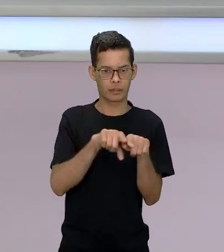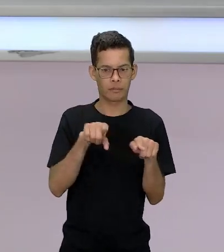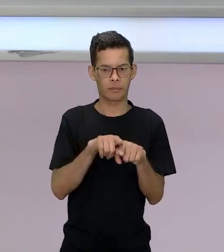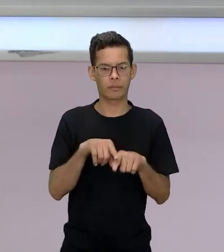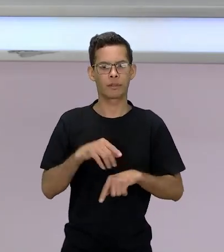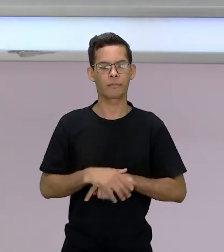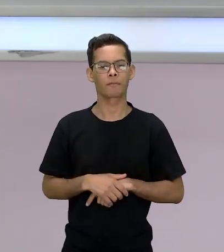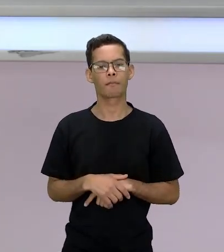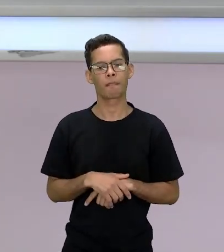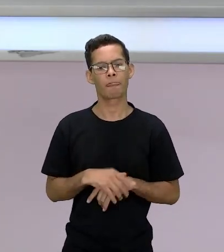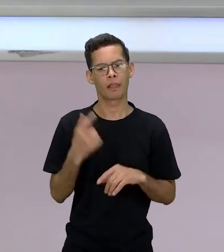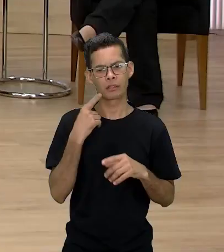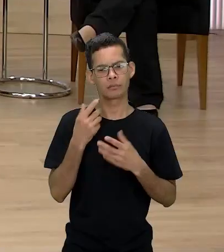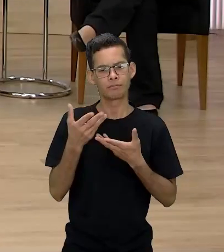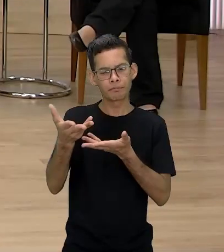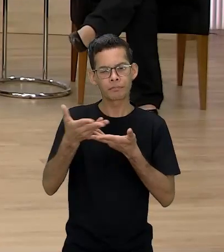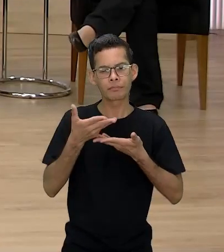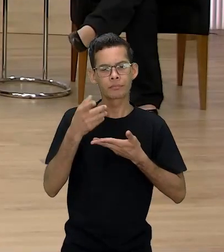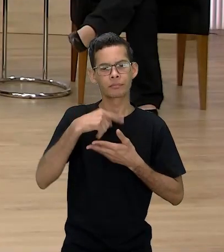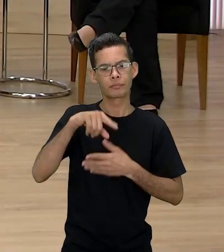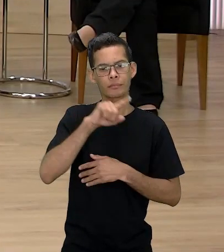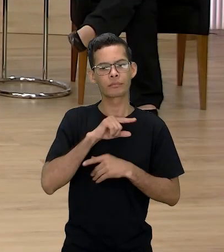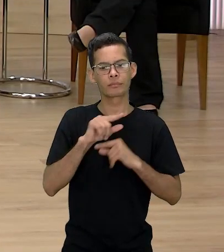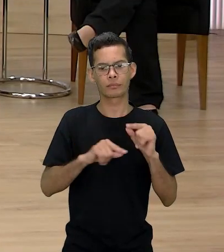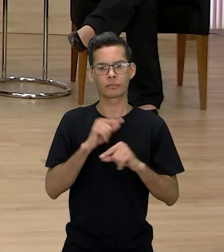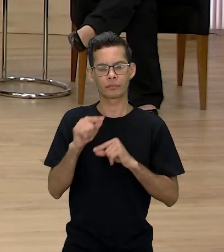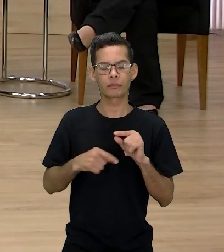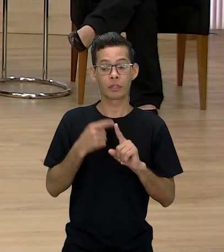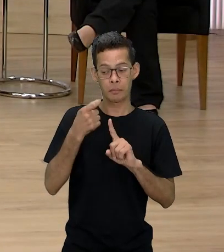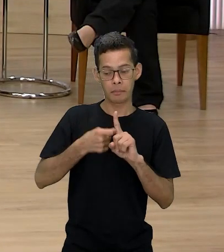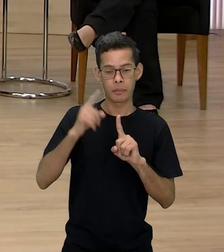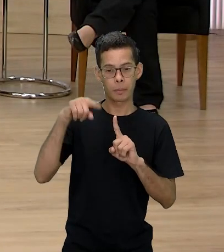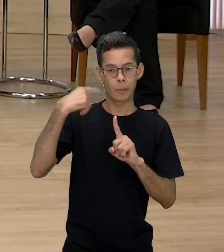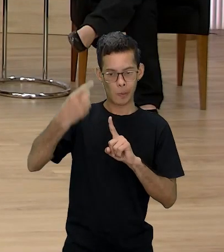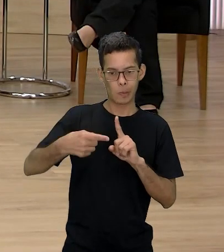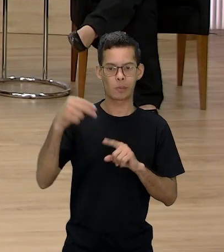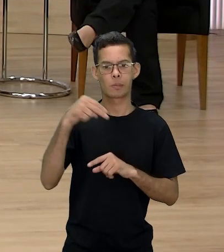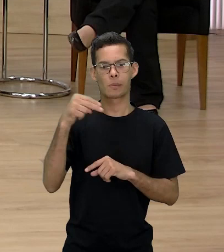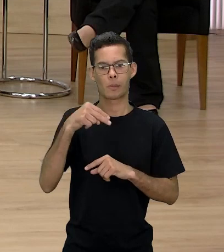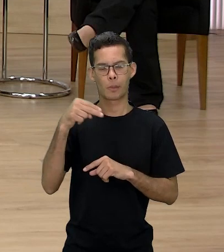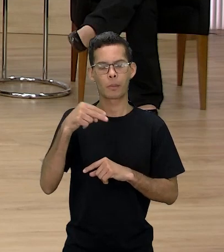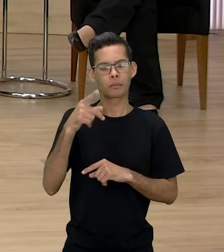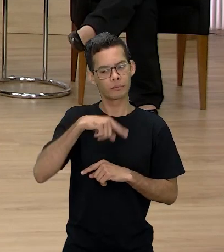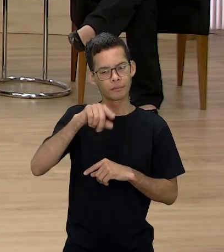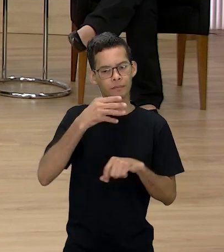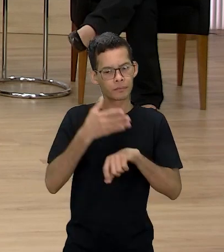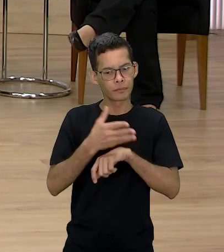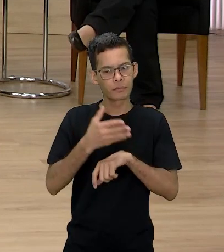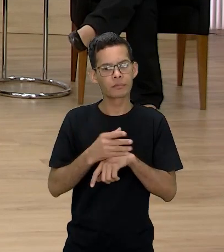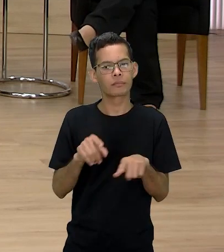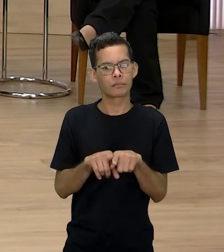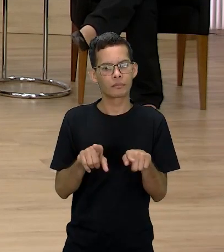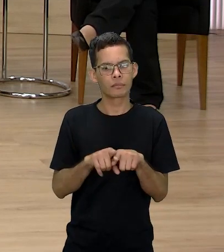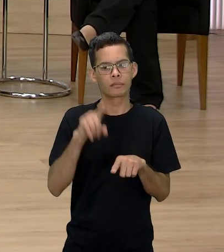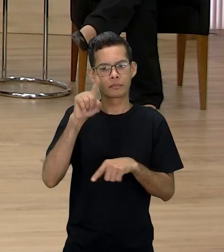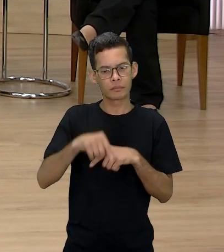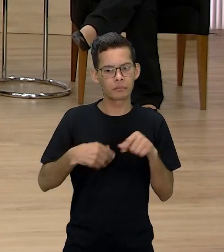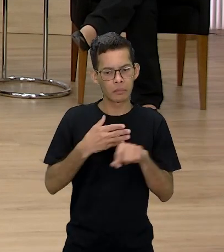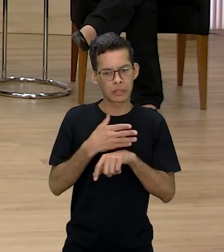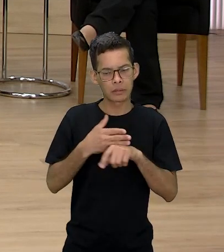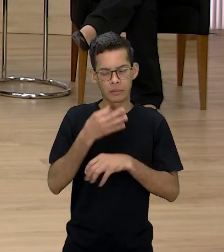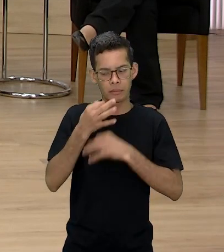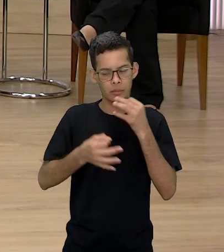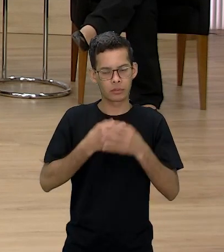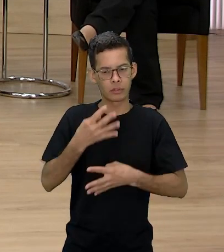Eu já deixo para vocês o convite para o nosso programa de novembro. Então estão todos convidados a assistirem, a participarem pelo